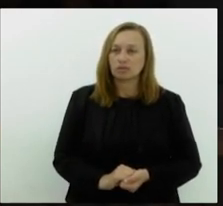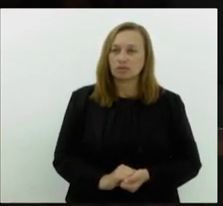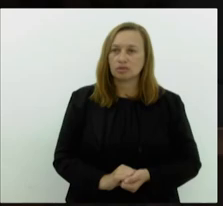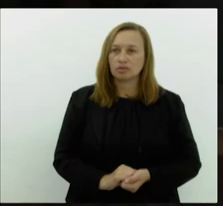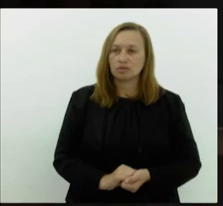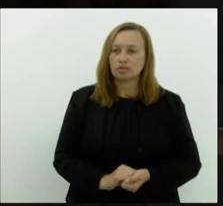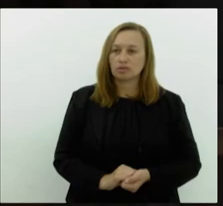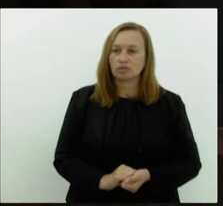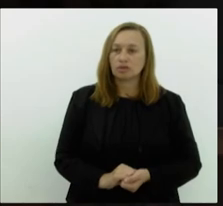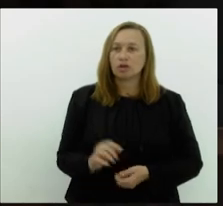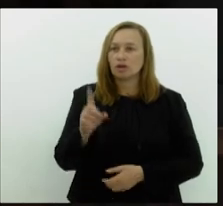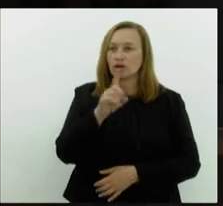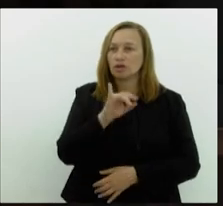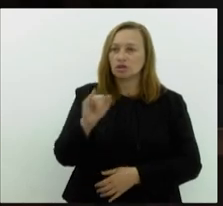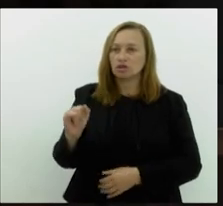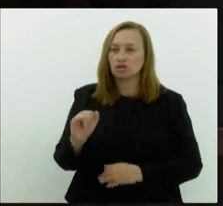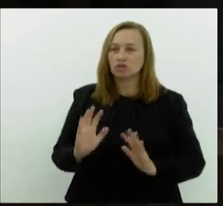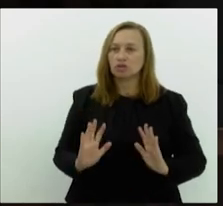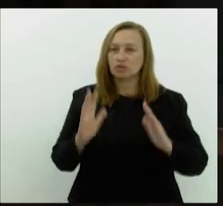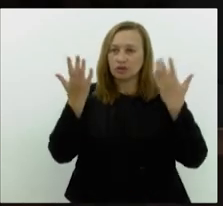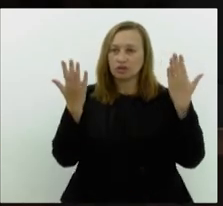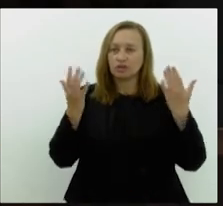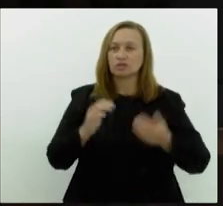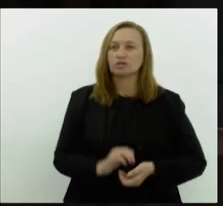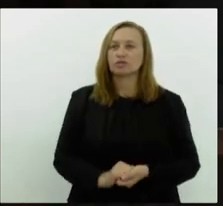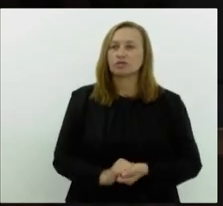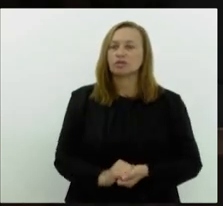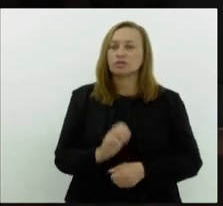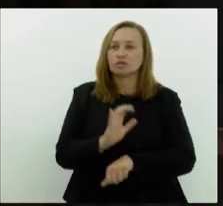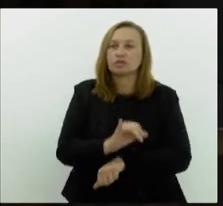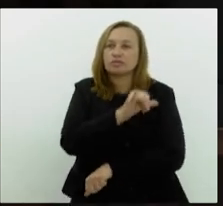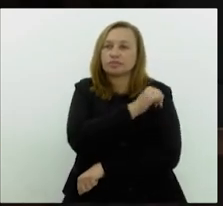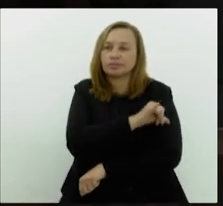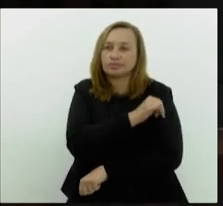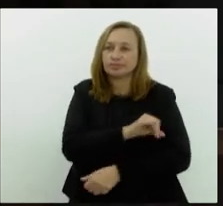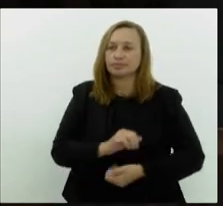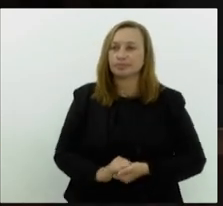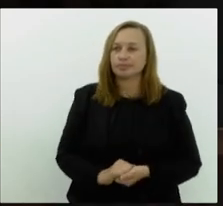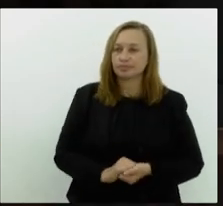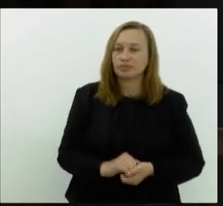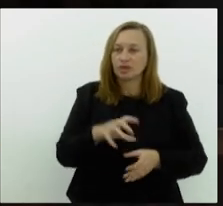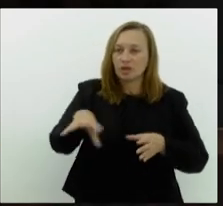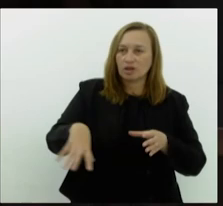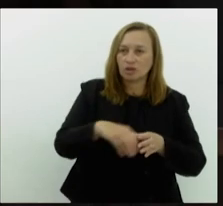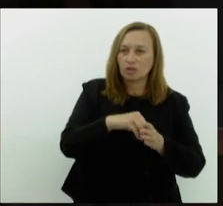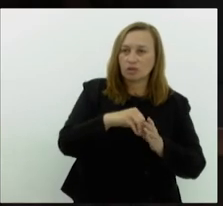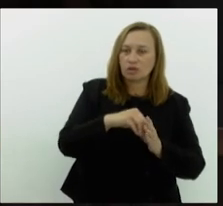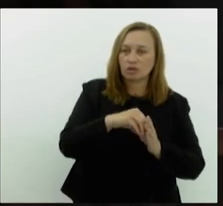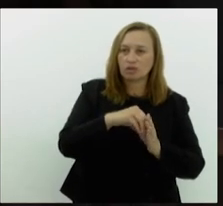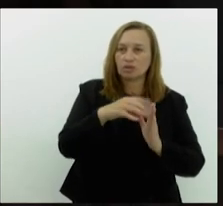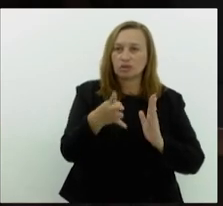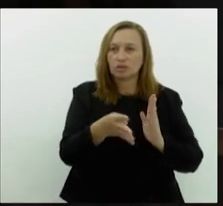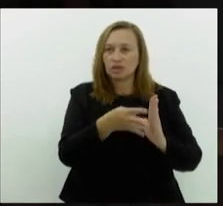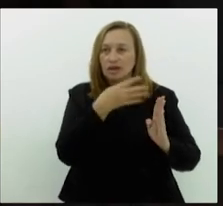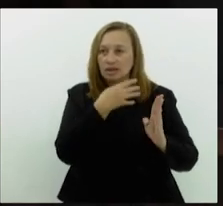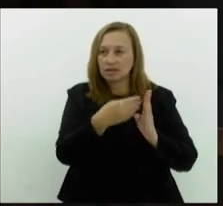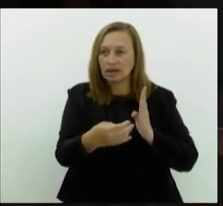relativa às datas, comemorativa, no Estado do Rio de Janeiro para incluir no calendário oficial